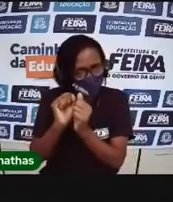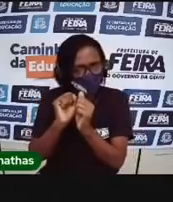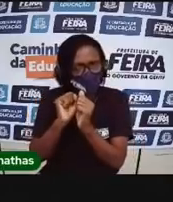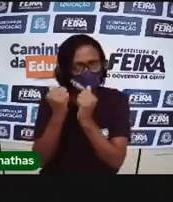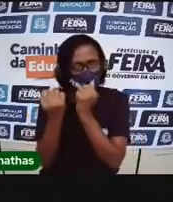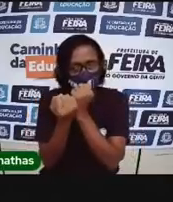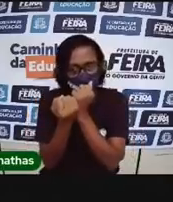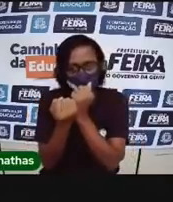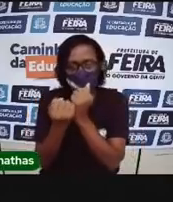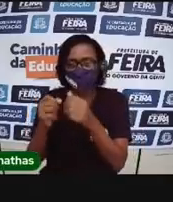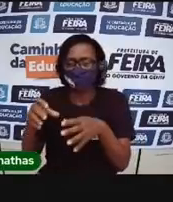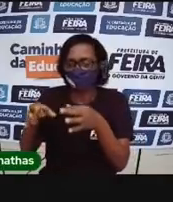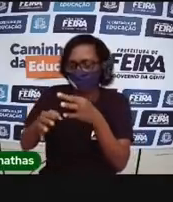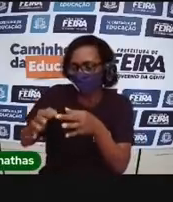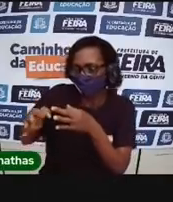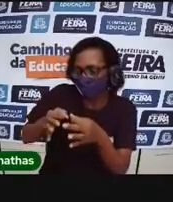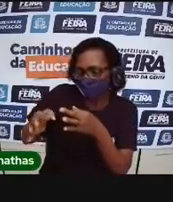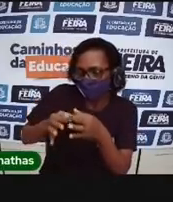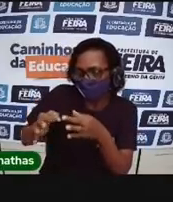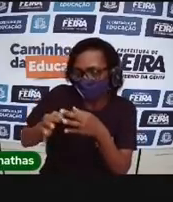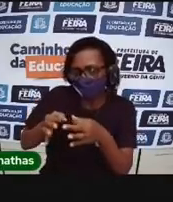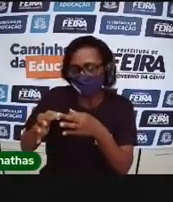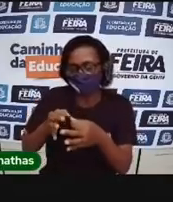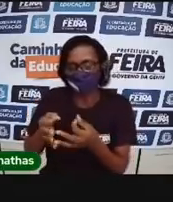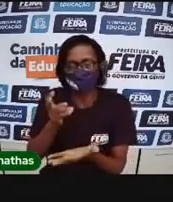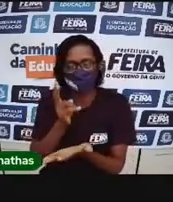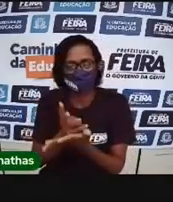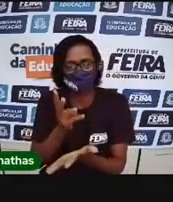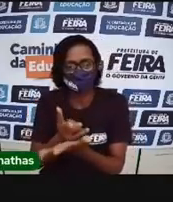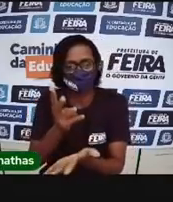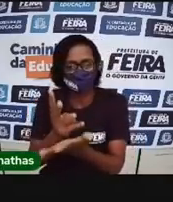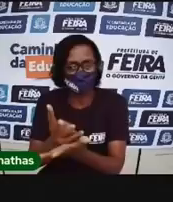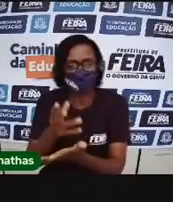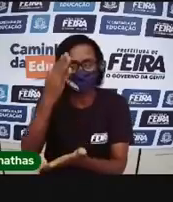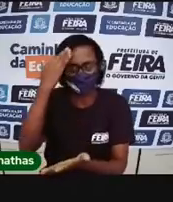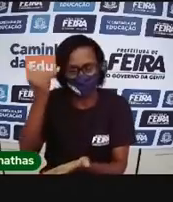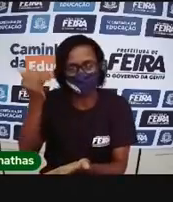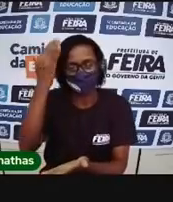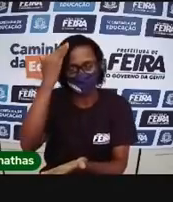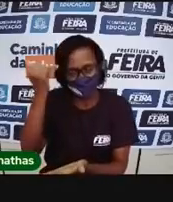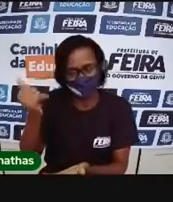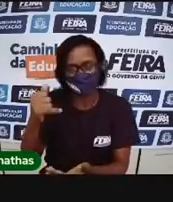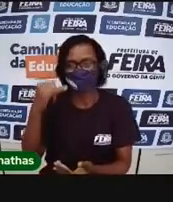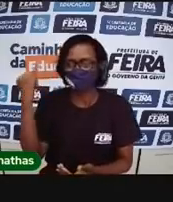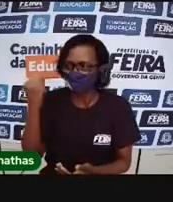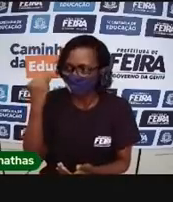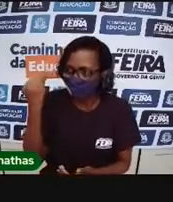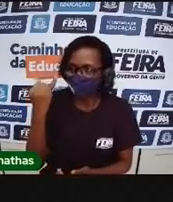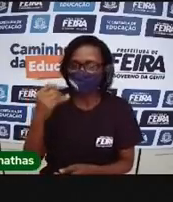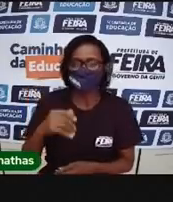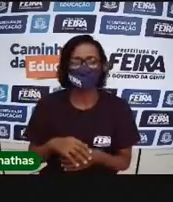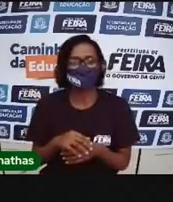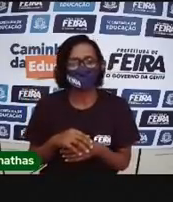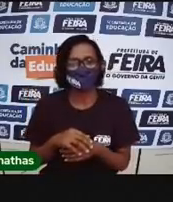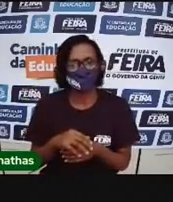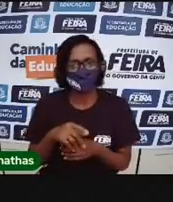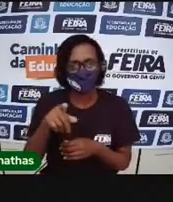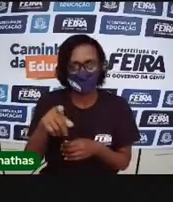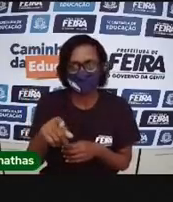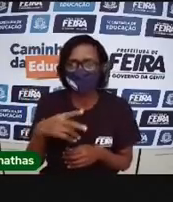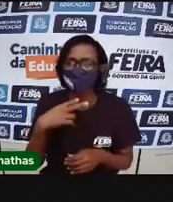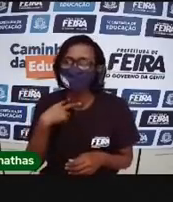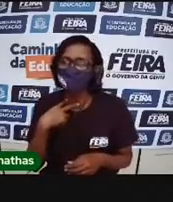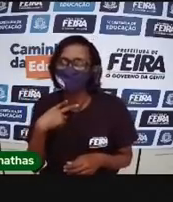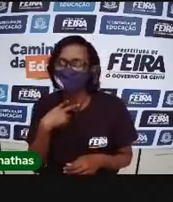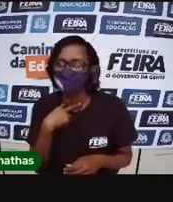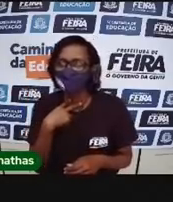nos organizamos e convivemos com os horários também de outras pessoas. Você não pode ir num lugar